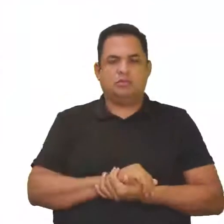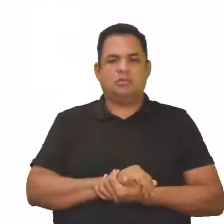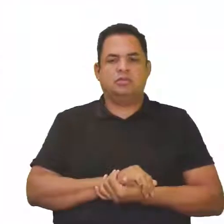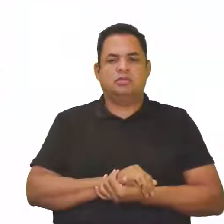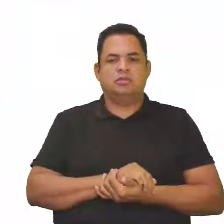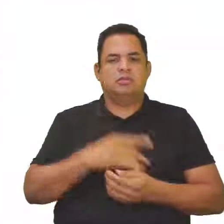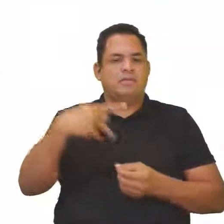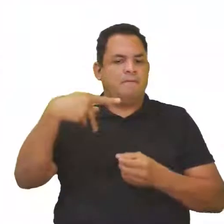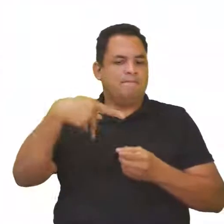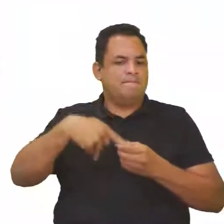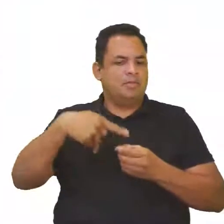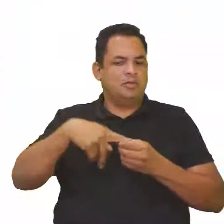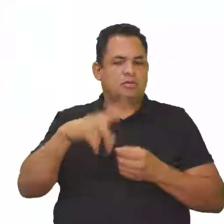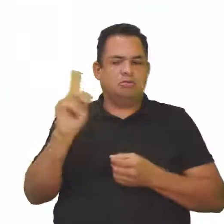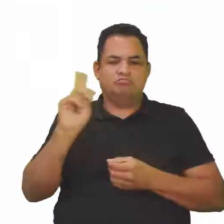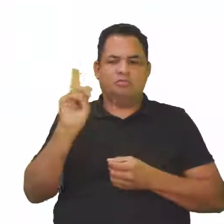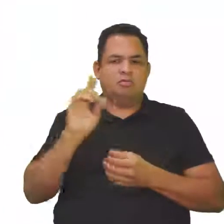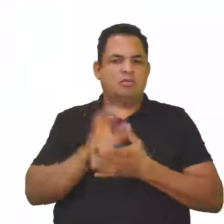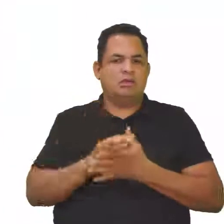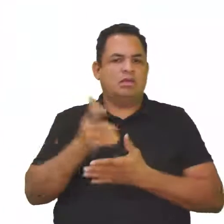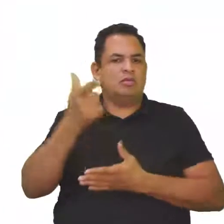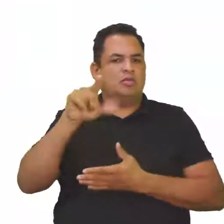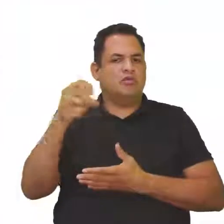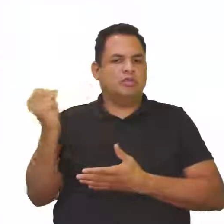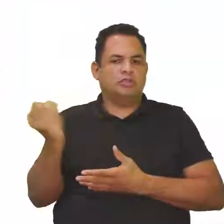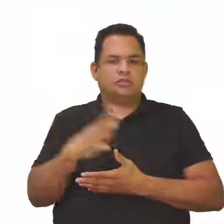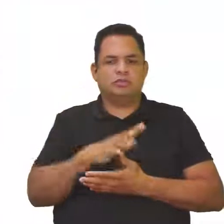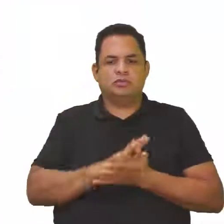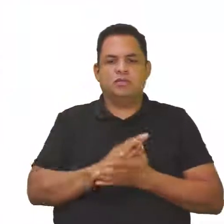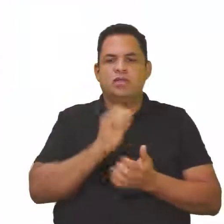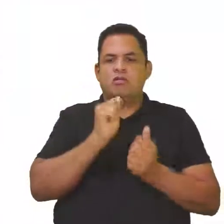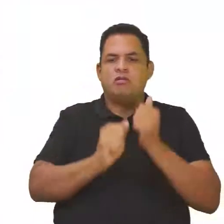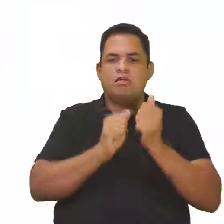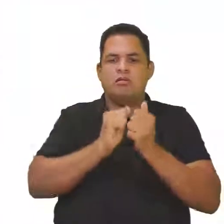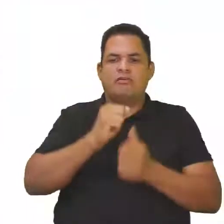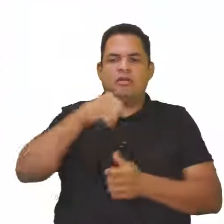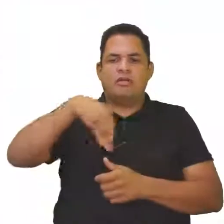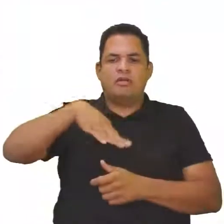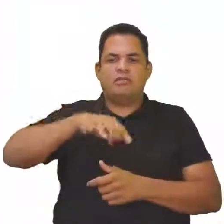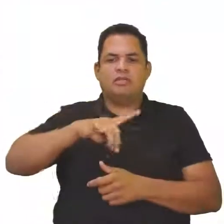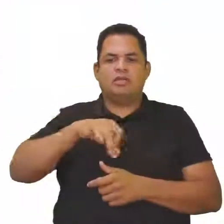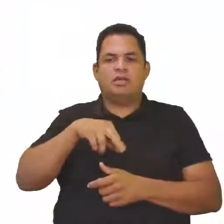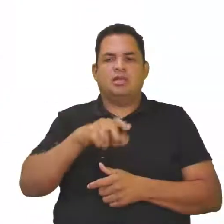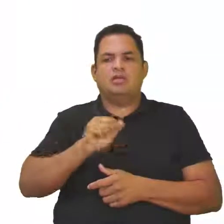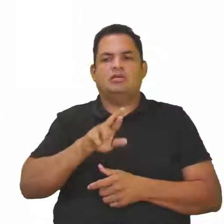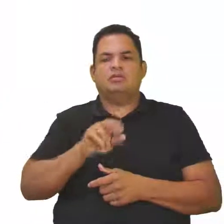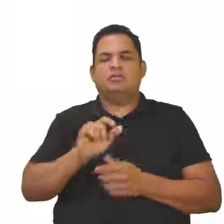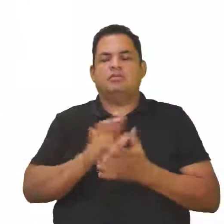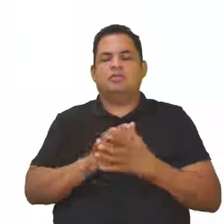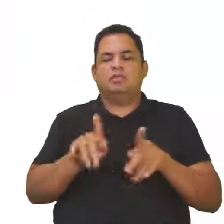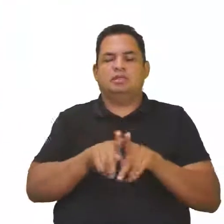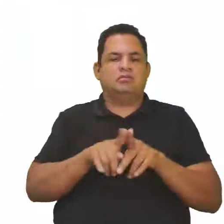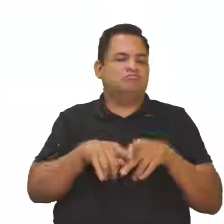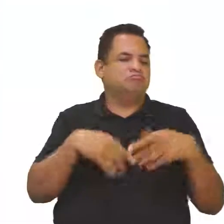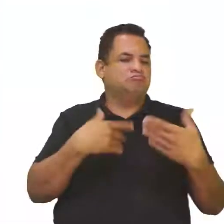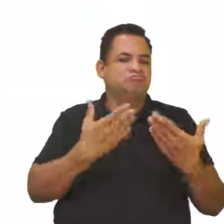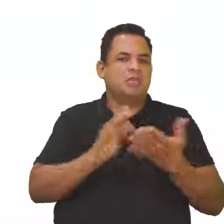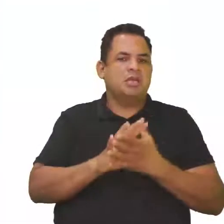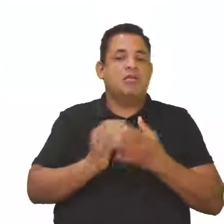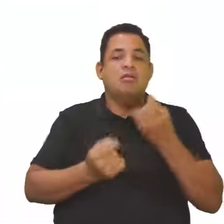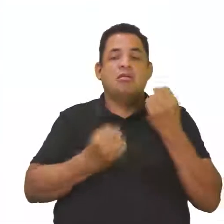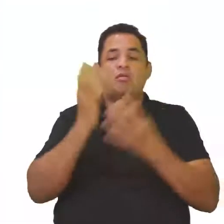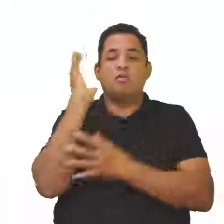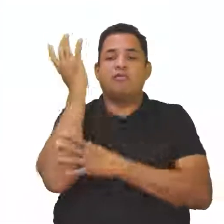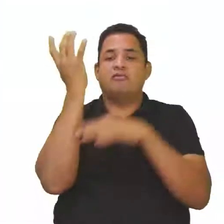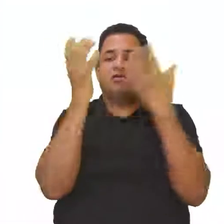petróleo não é de caráter renovável, o carvão mineral não é de caráter renovável, assim como algumas florestas